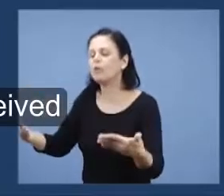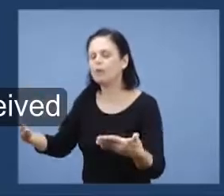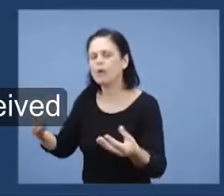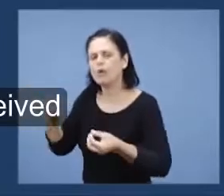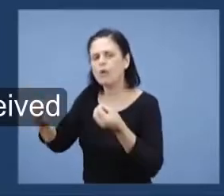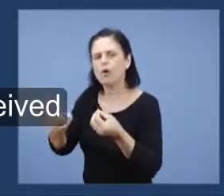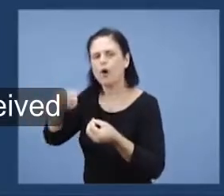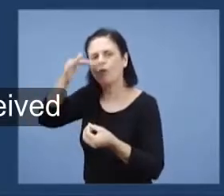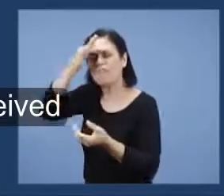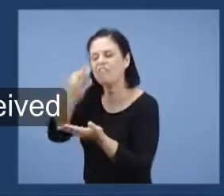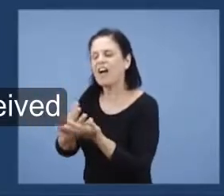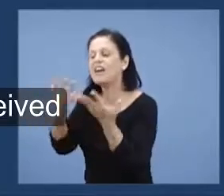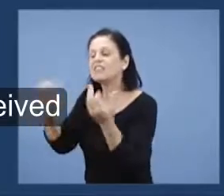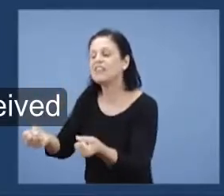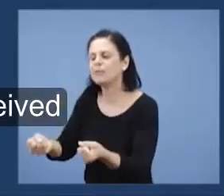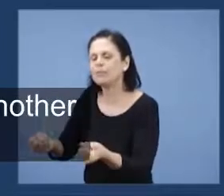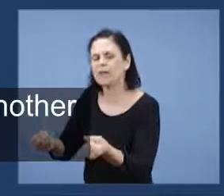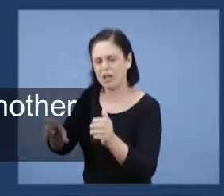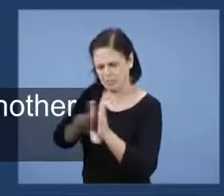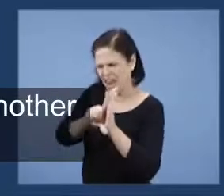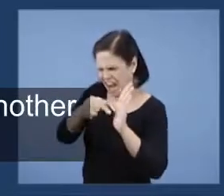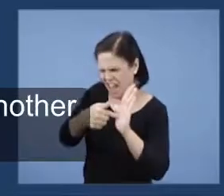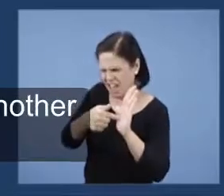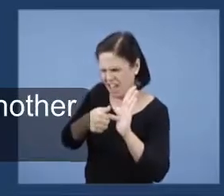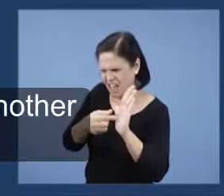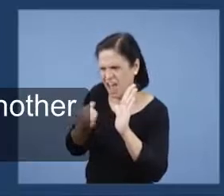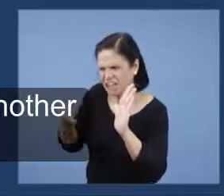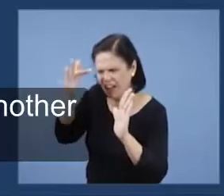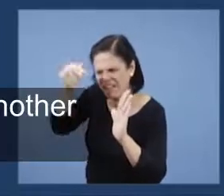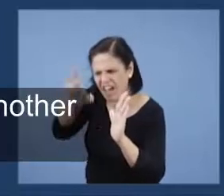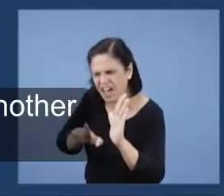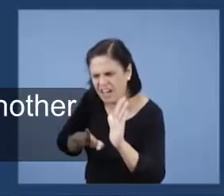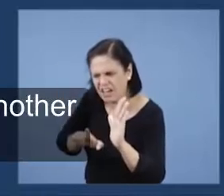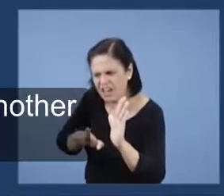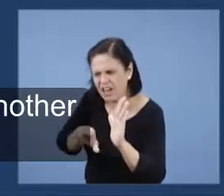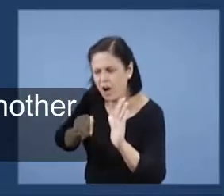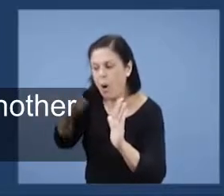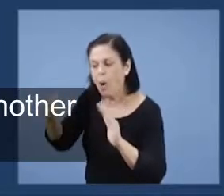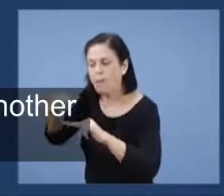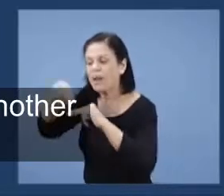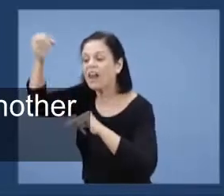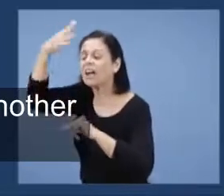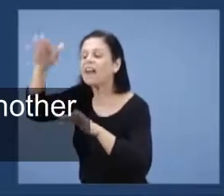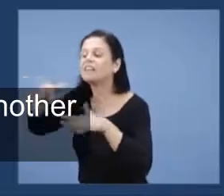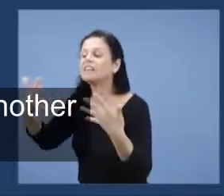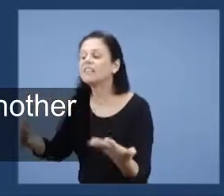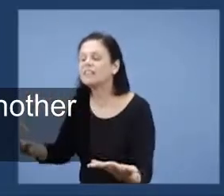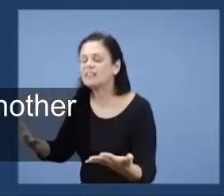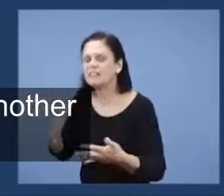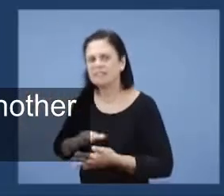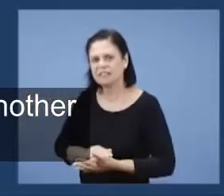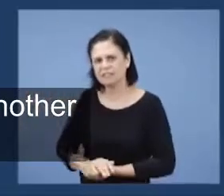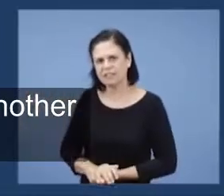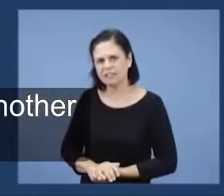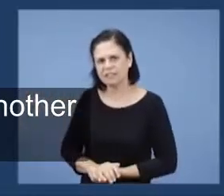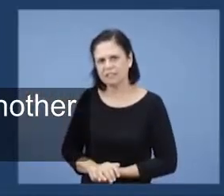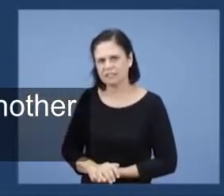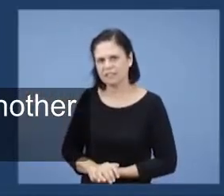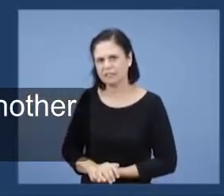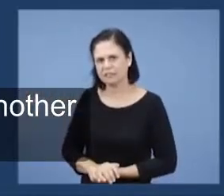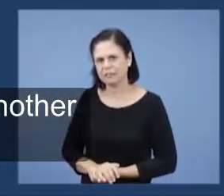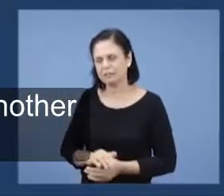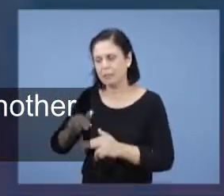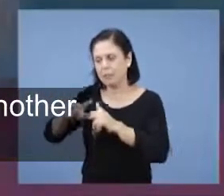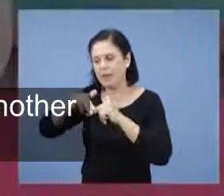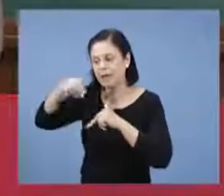irmãos que estão nos ouvindo. Eles receberam a bênção? Pela lei ou pela fé? Pela fé.